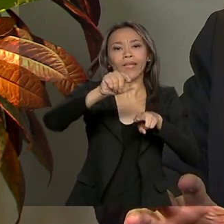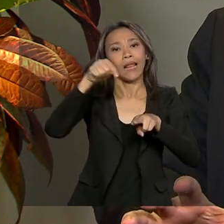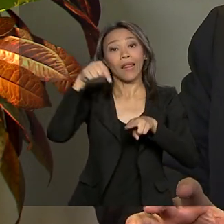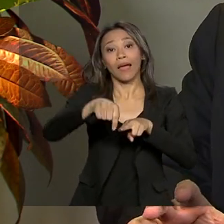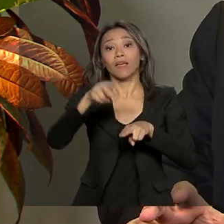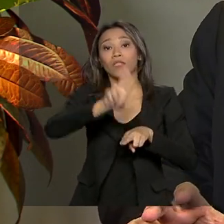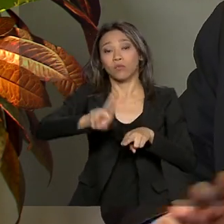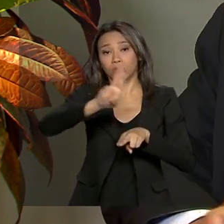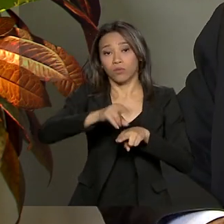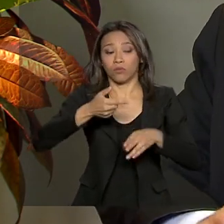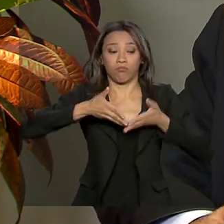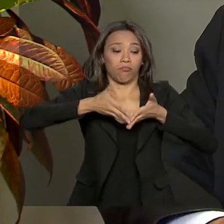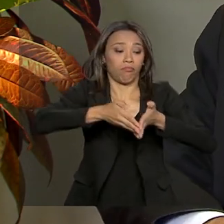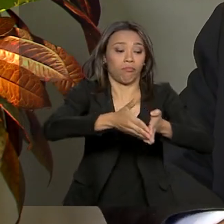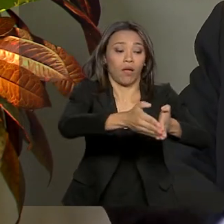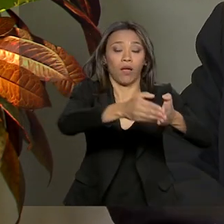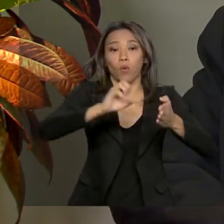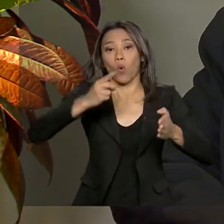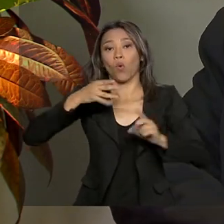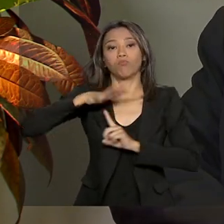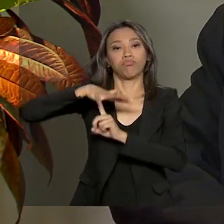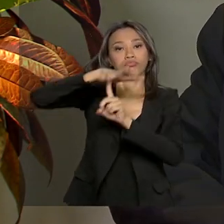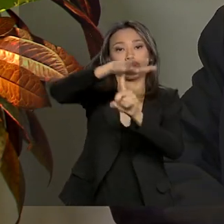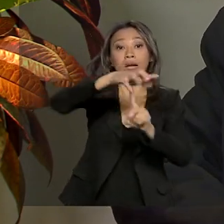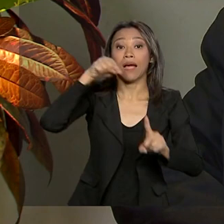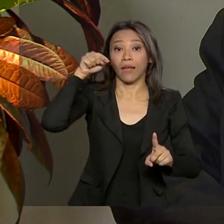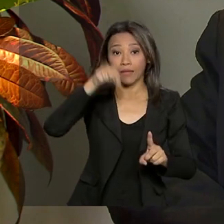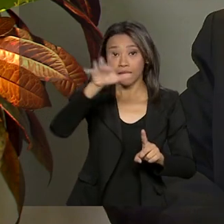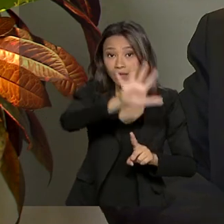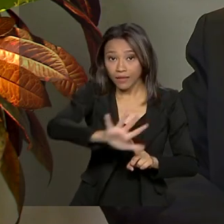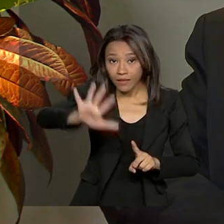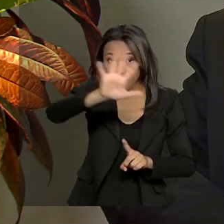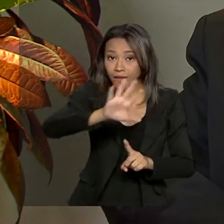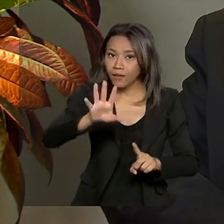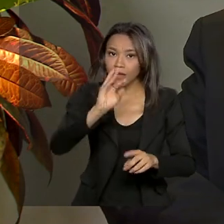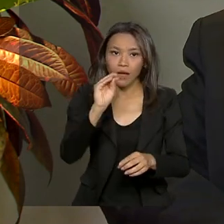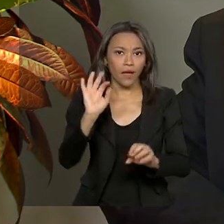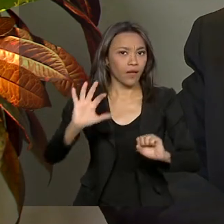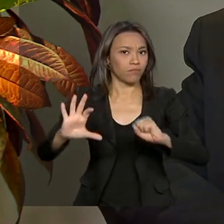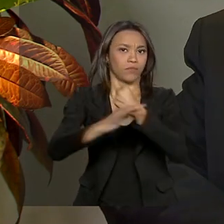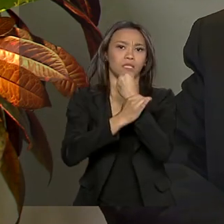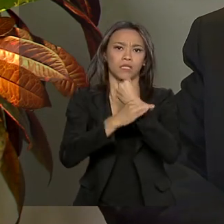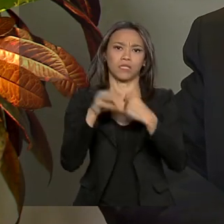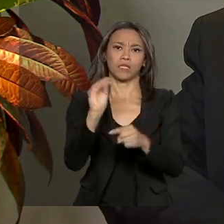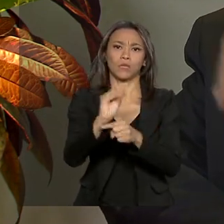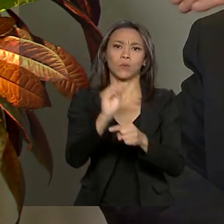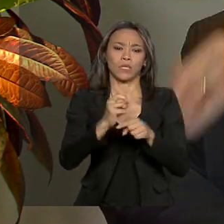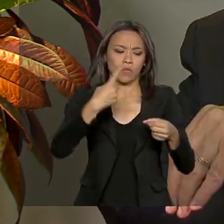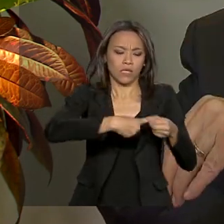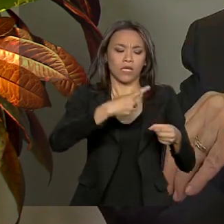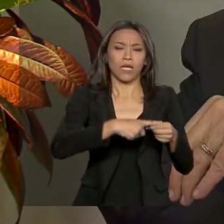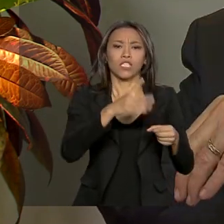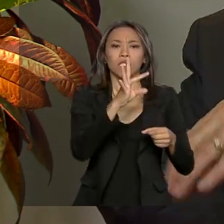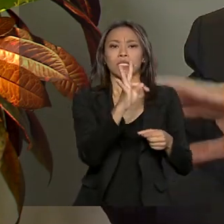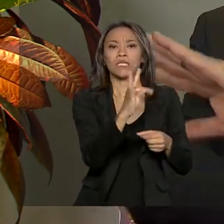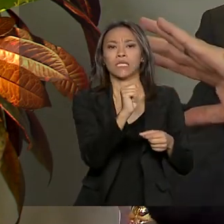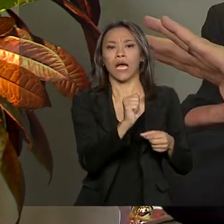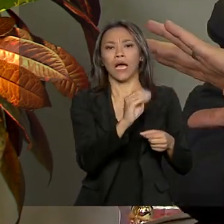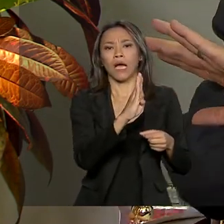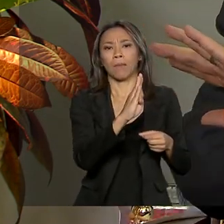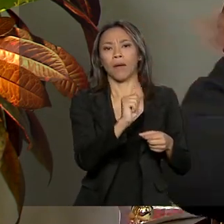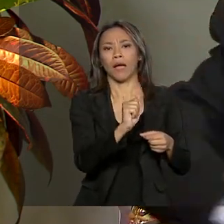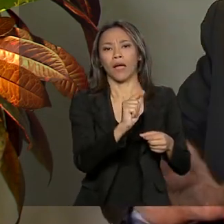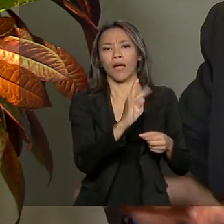fluvial, é totalmente preservado. Você voa de Tabatinga a Manaus sem